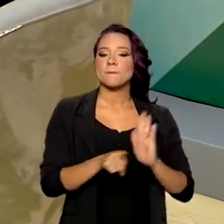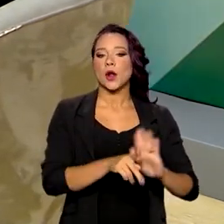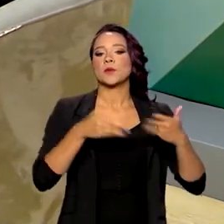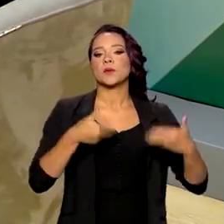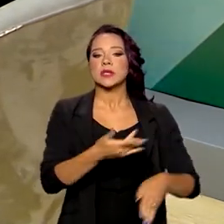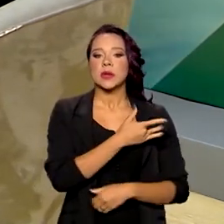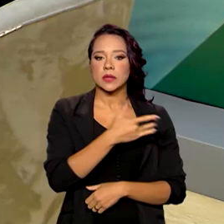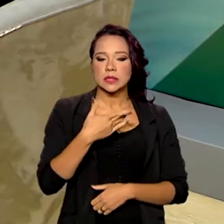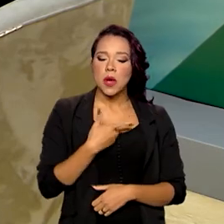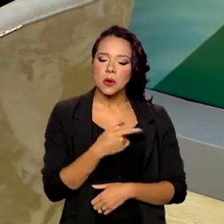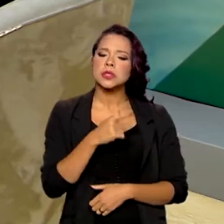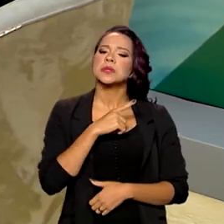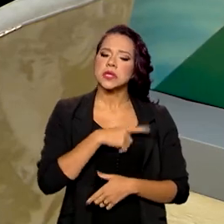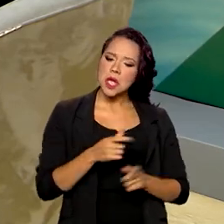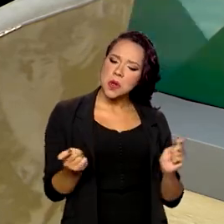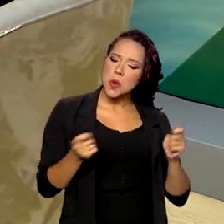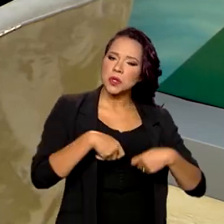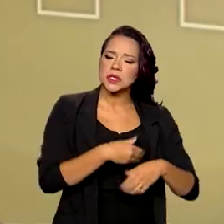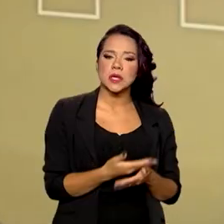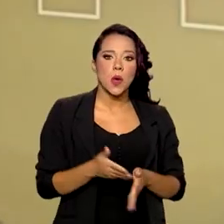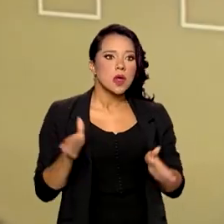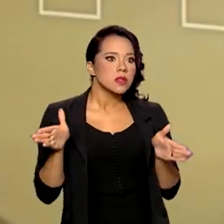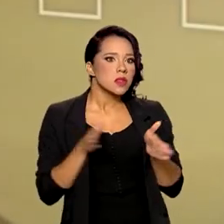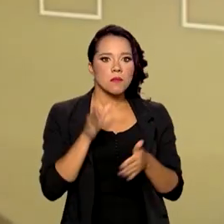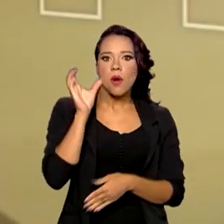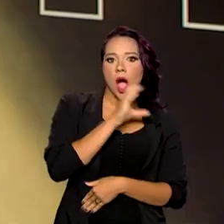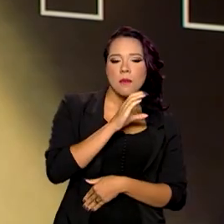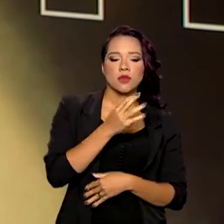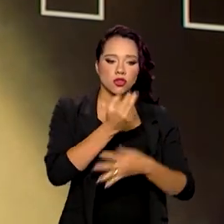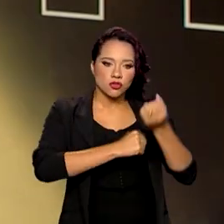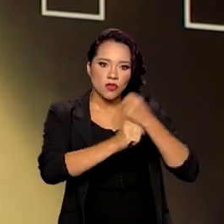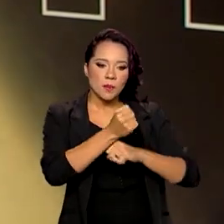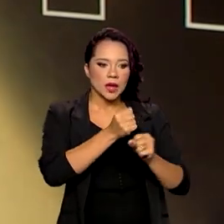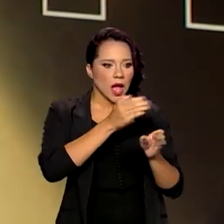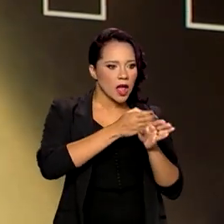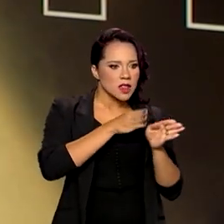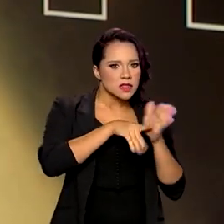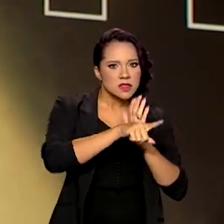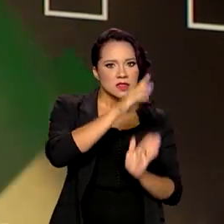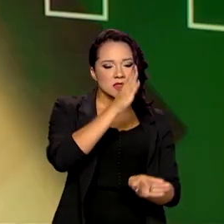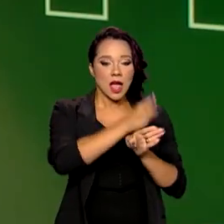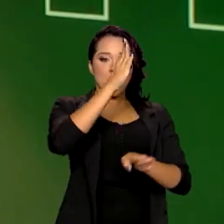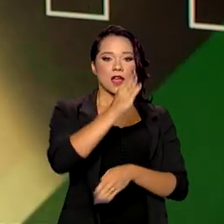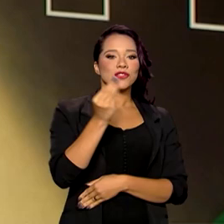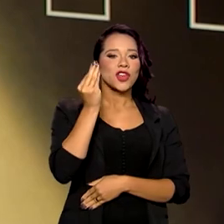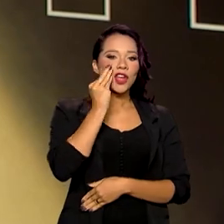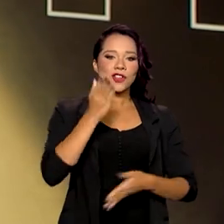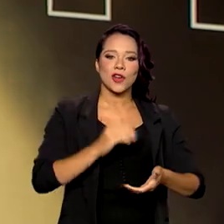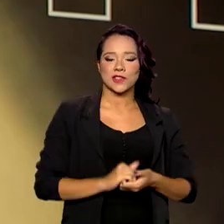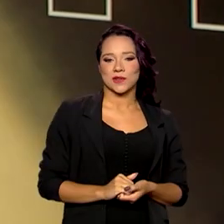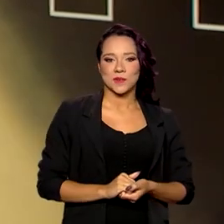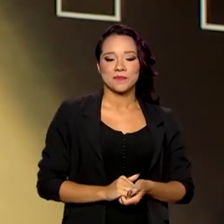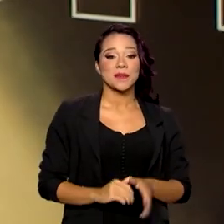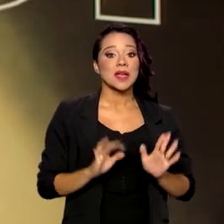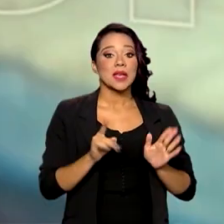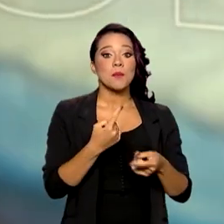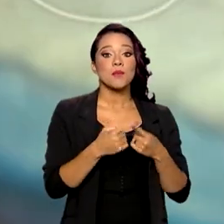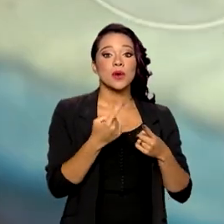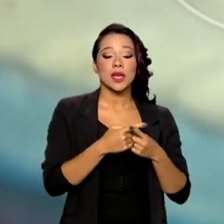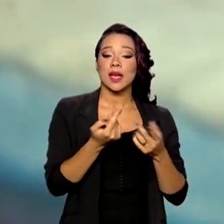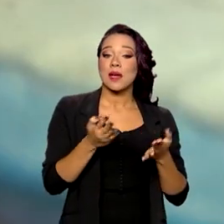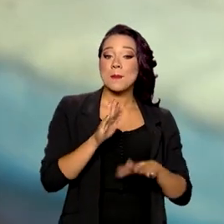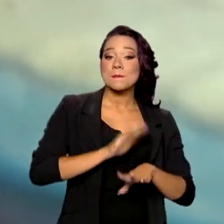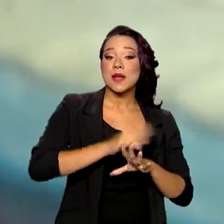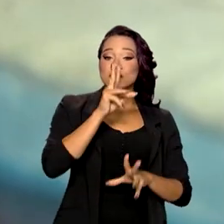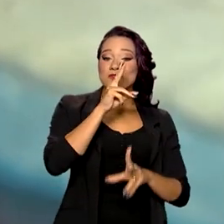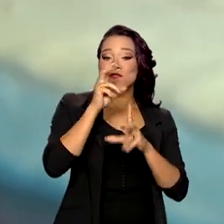Ministério da Saúde, tem condições em tão pouco tempo de já produzir testes de diagnósticos, atesta o que eu falei, o fortalecimento